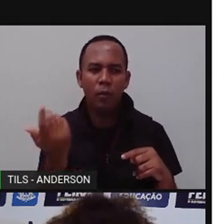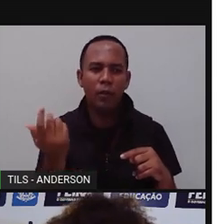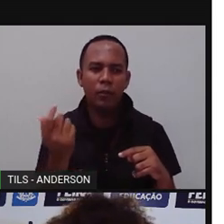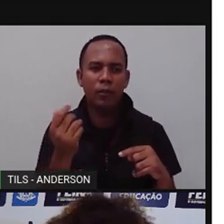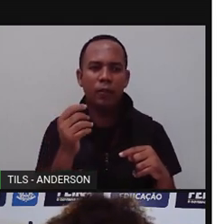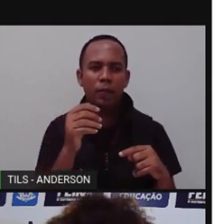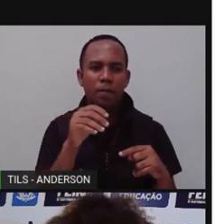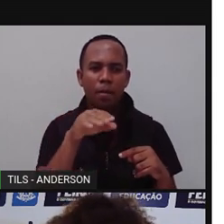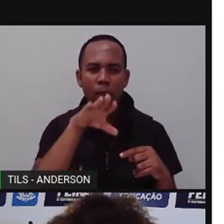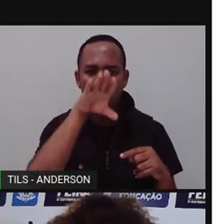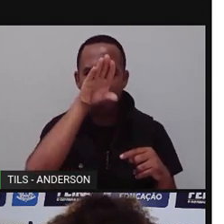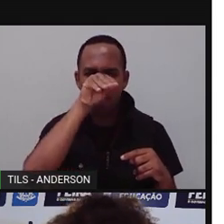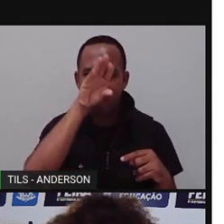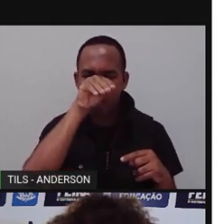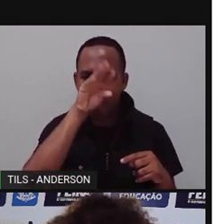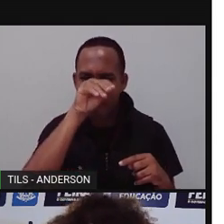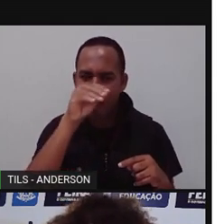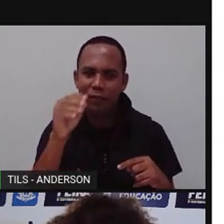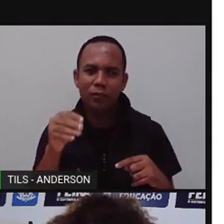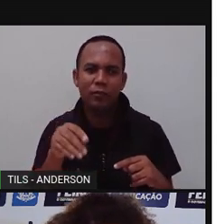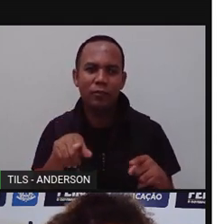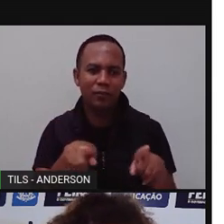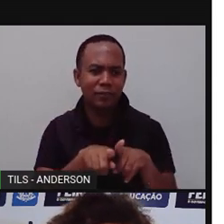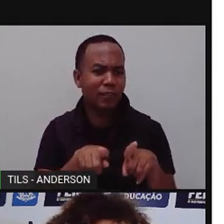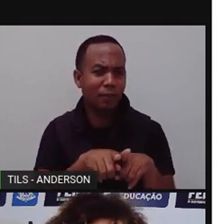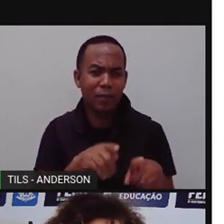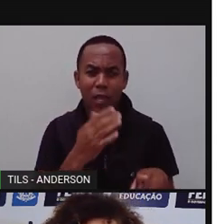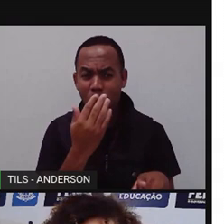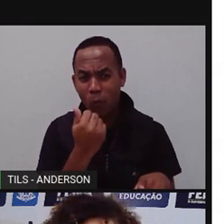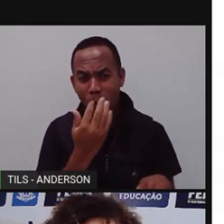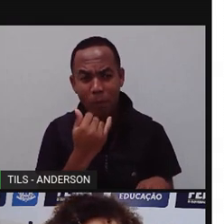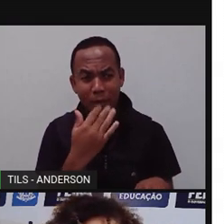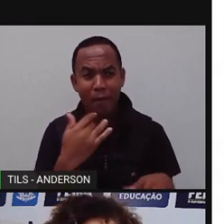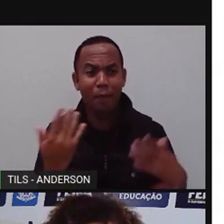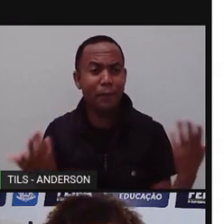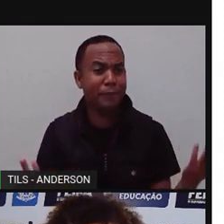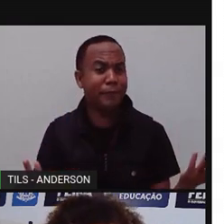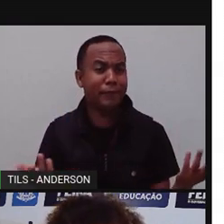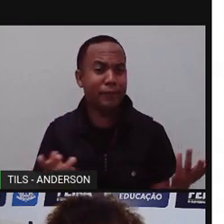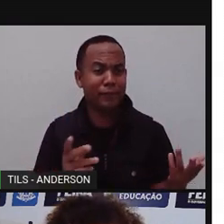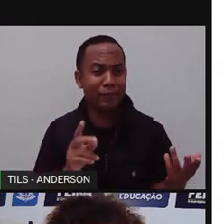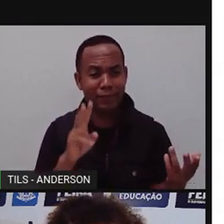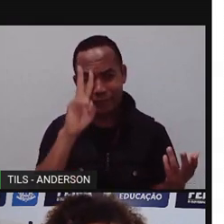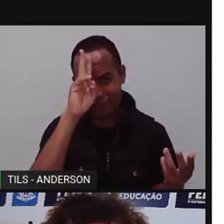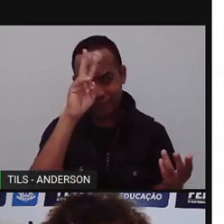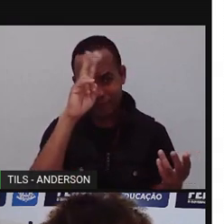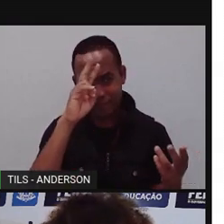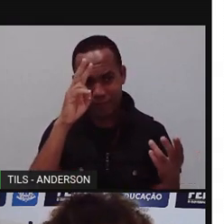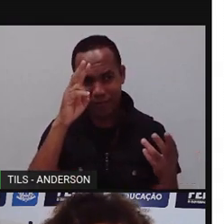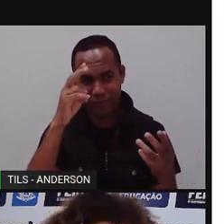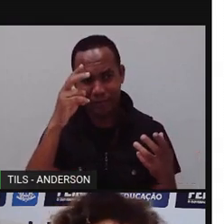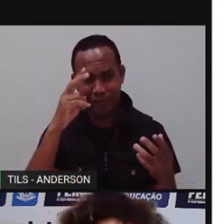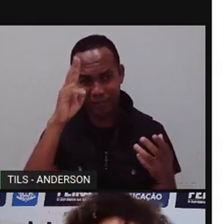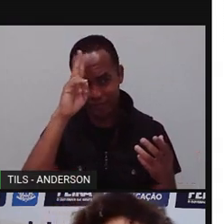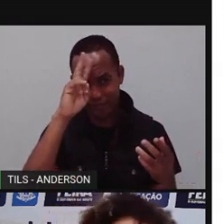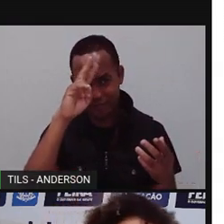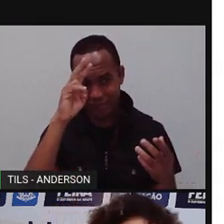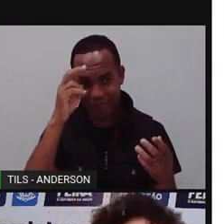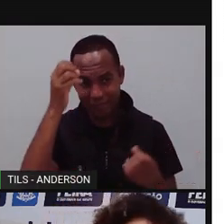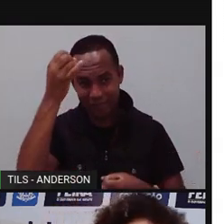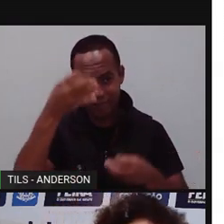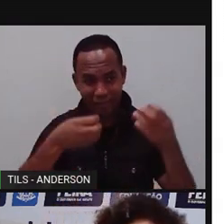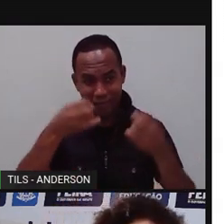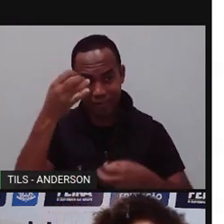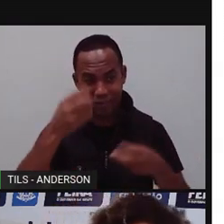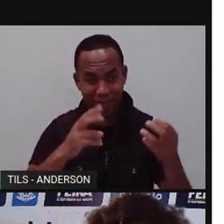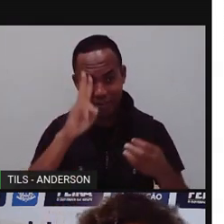lá de Vinícius de Moraes, que foi parar na panela, é uma relação positiva ou negativa? Negativa, porque o pato para na panela e na panela ela vai